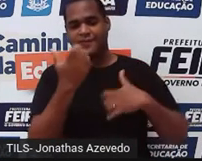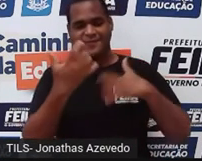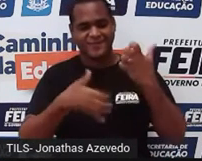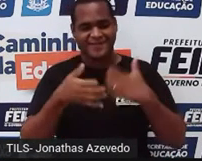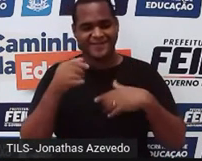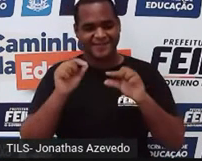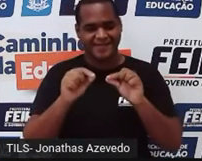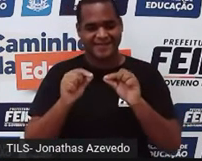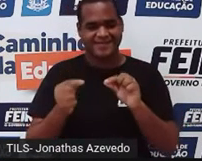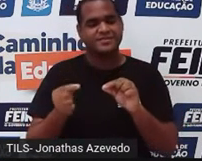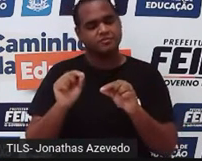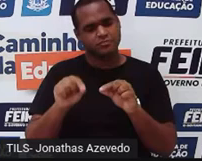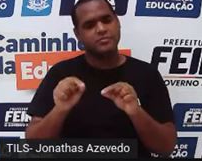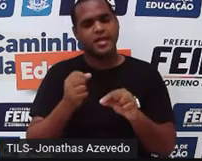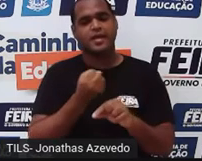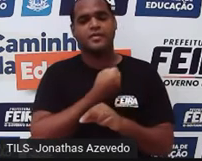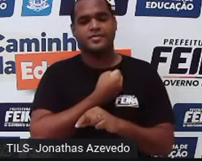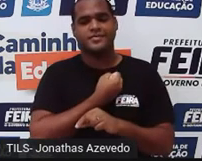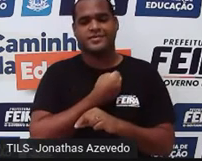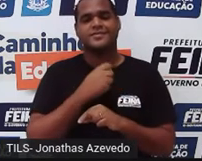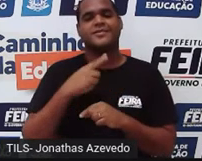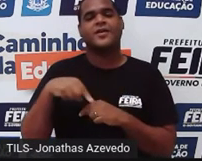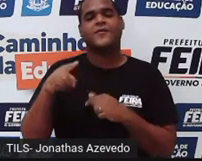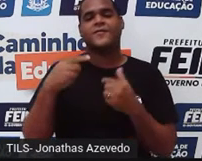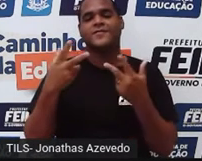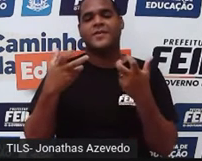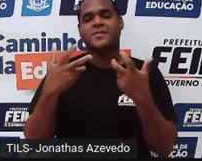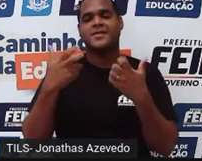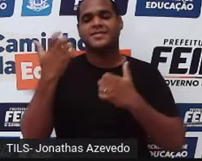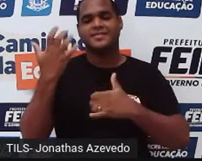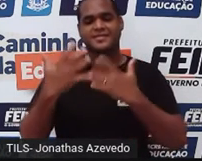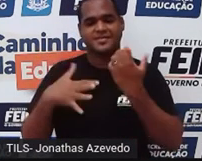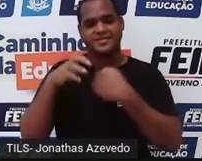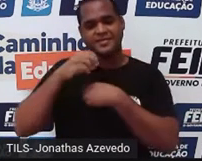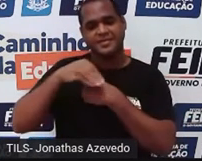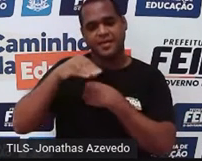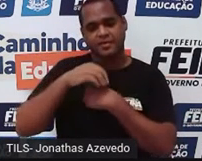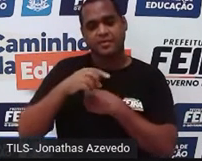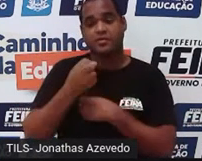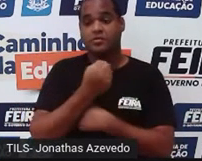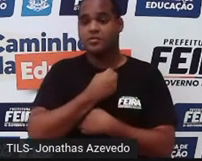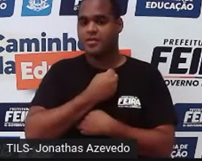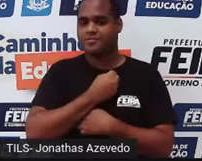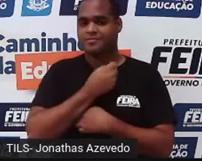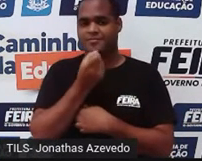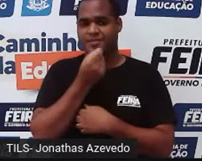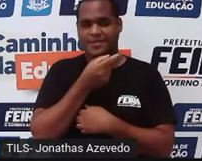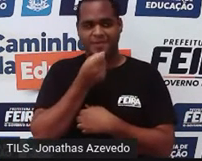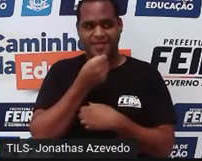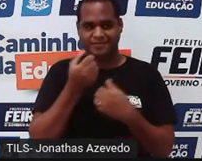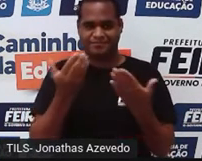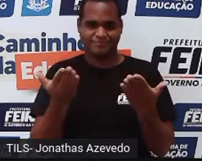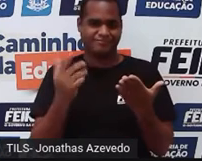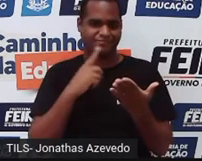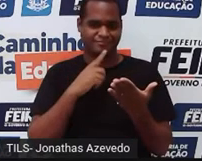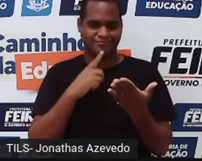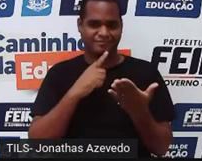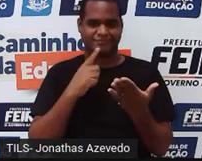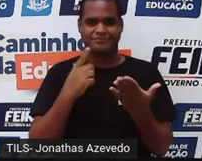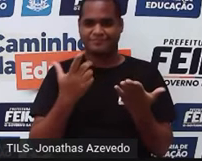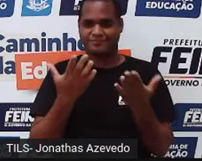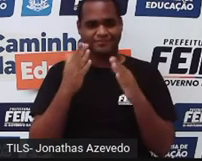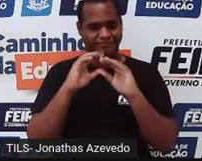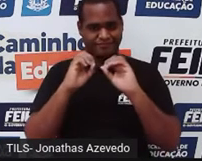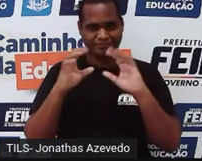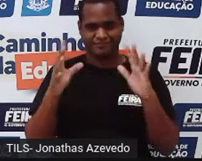E aí, eu quero tentar trazer um pouco de humor para essa aula. Claro que é